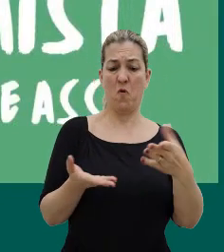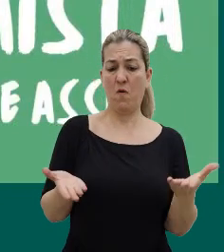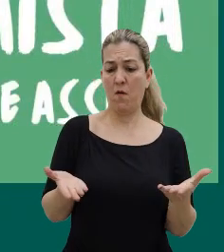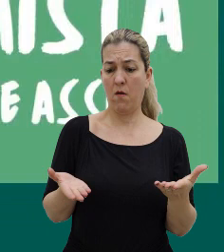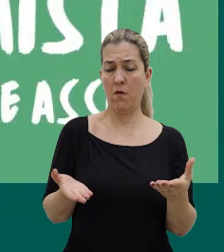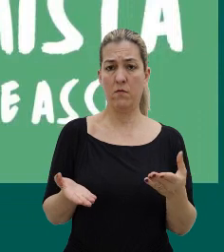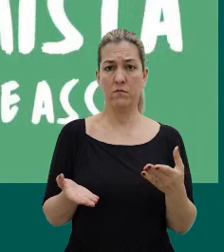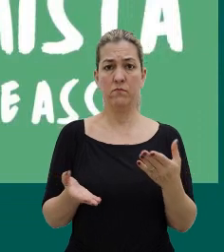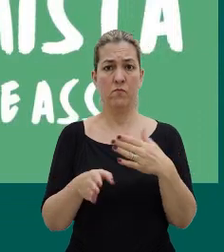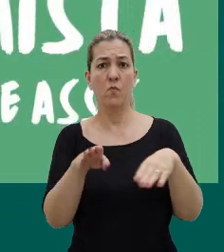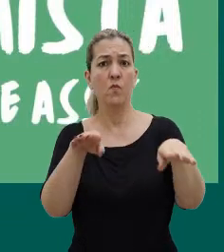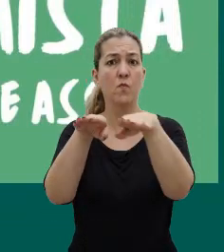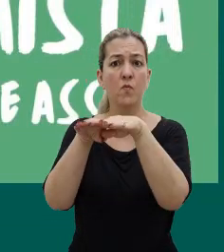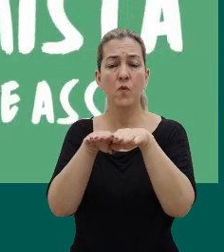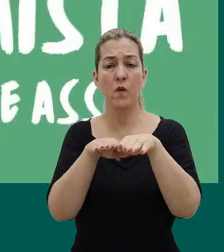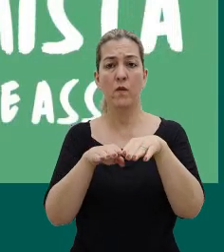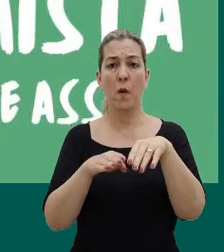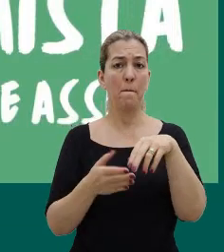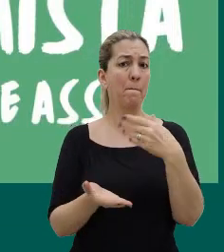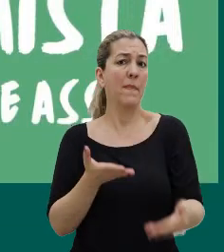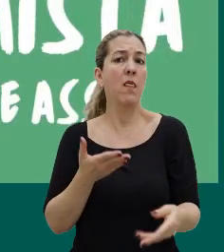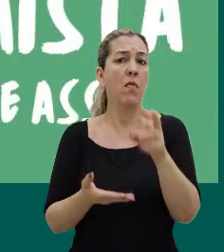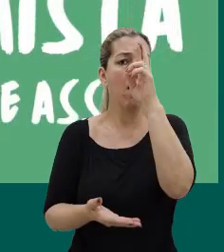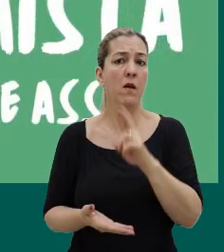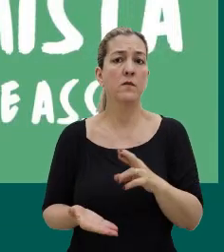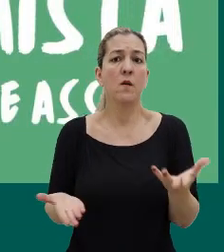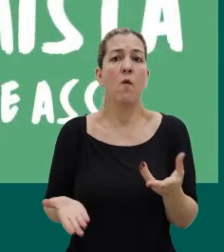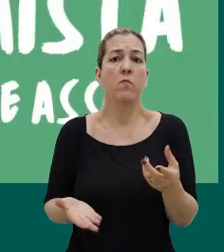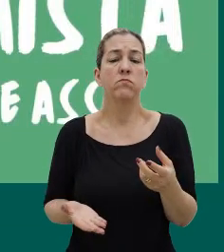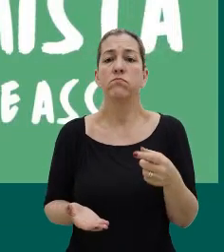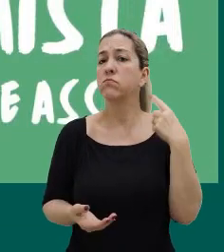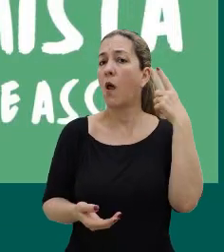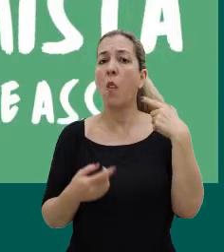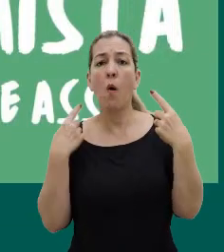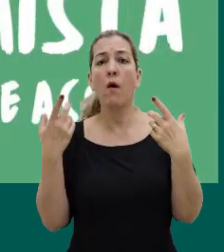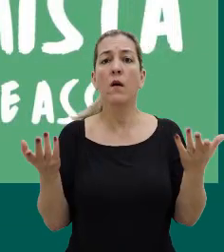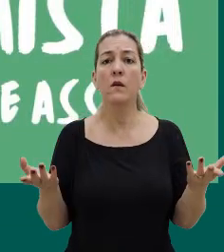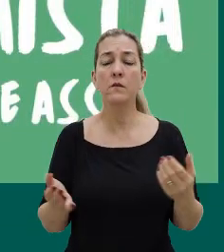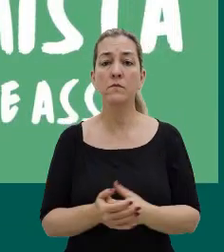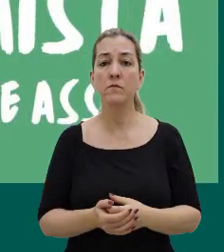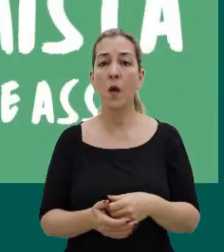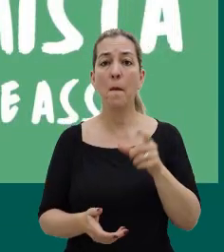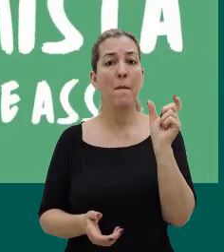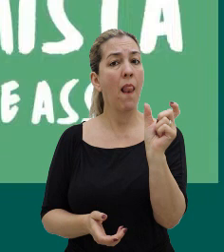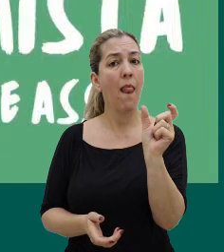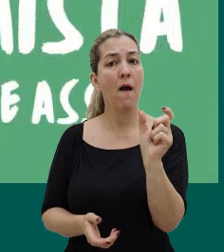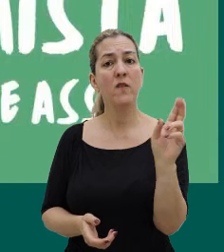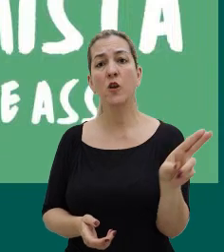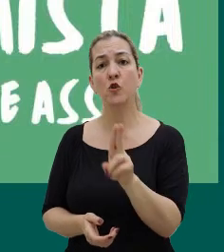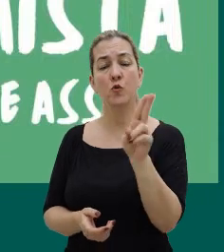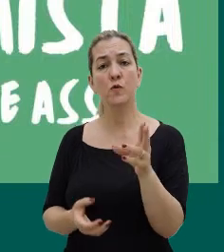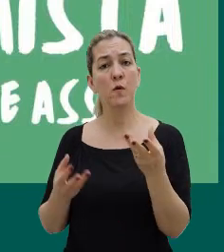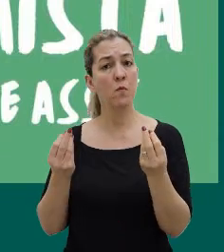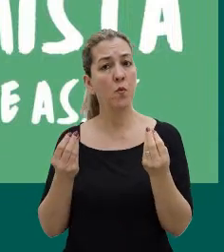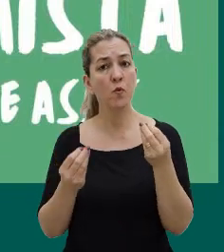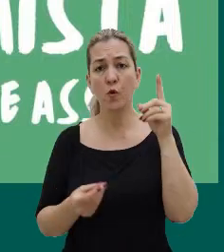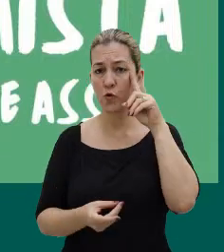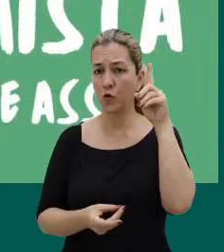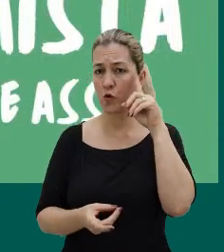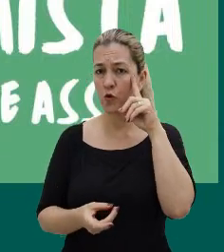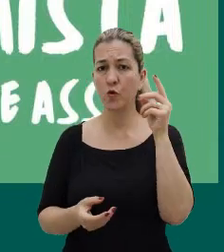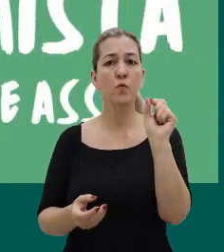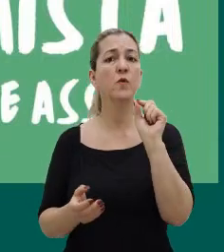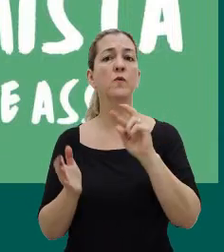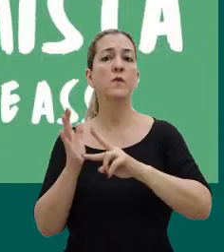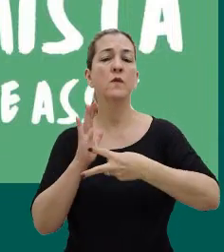né, da razão, ela está sem a razão, ela está... está louca, né, que é a palavra que a gente usa muito no nosso dia a dia e o que significa isso,